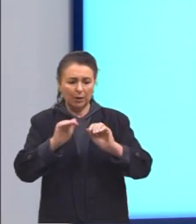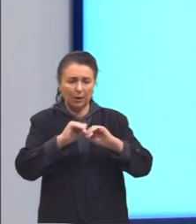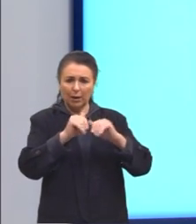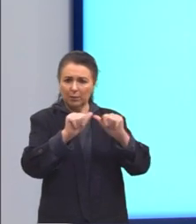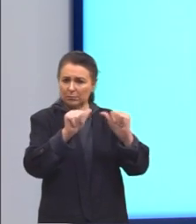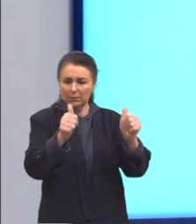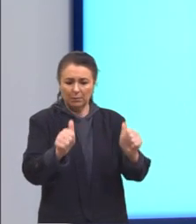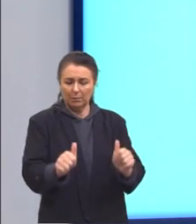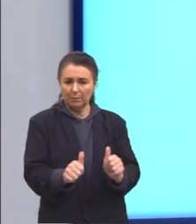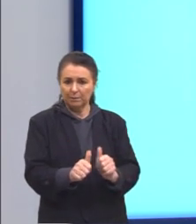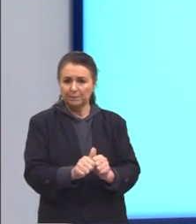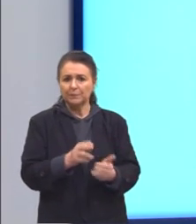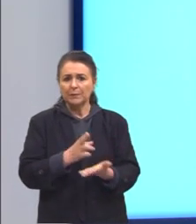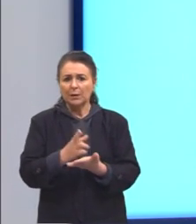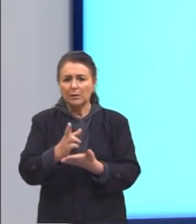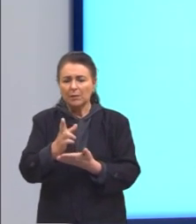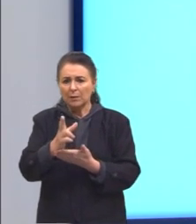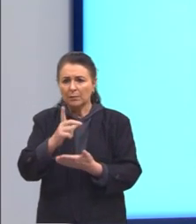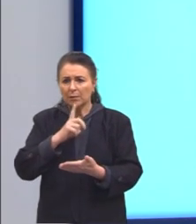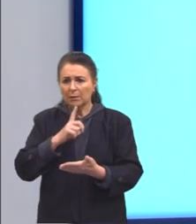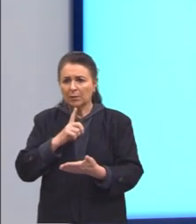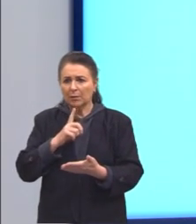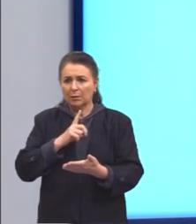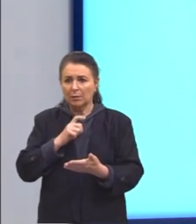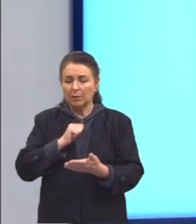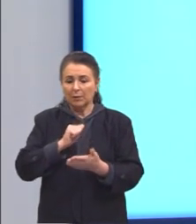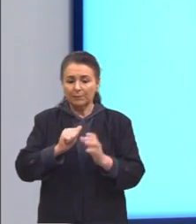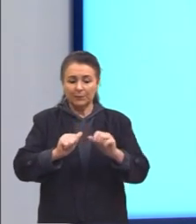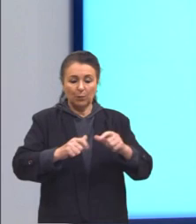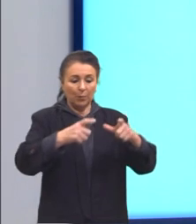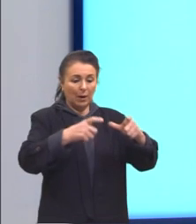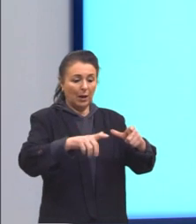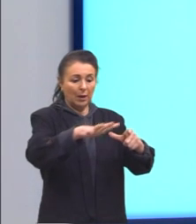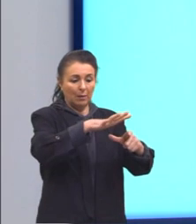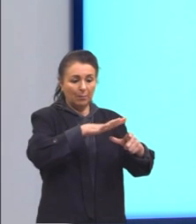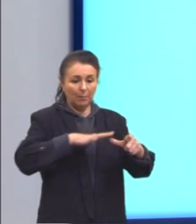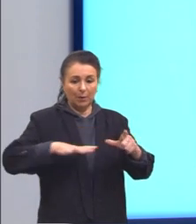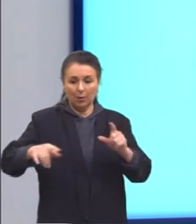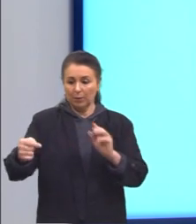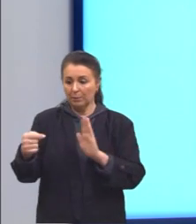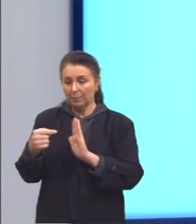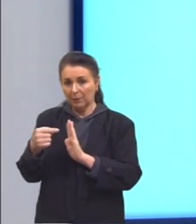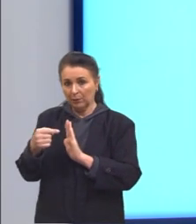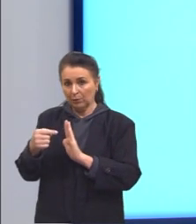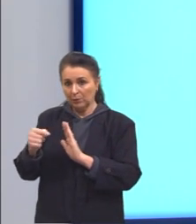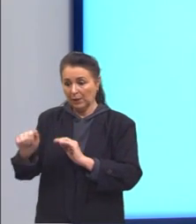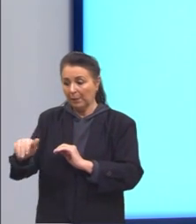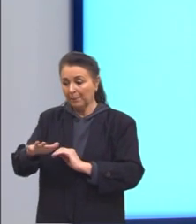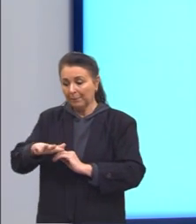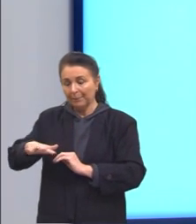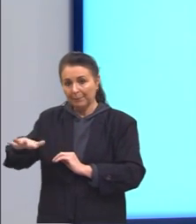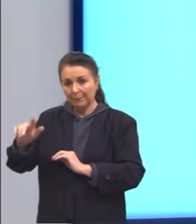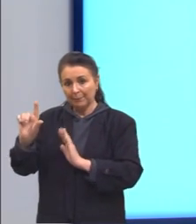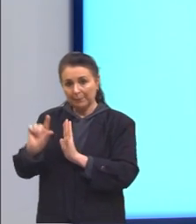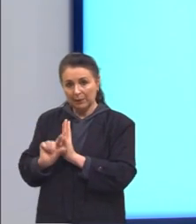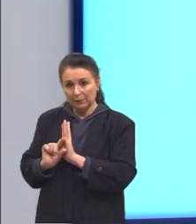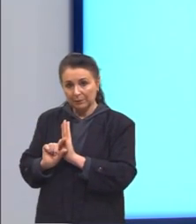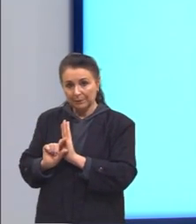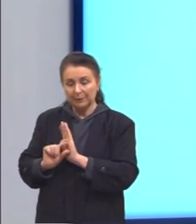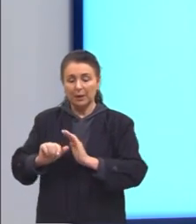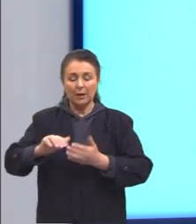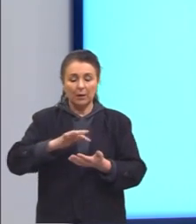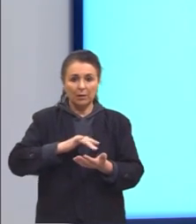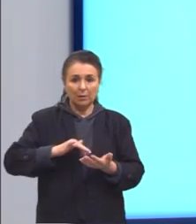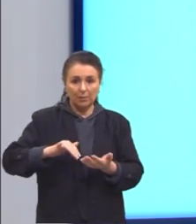nós sempre podemos considerar a área maior menos a área menor. Então, nós vamos calcular